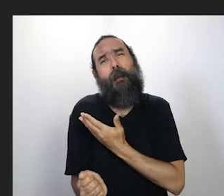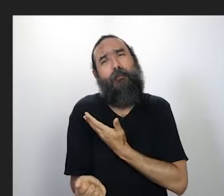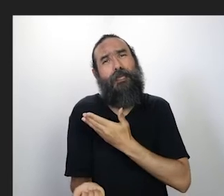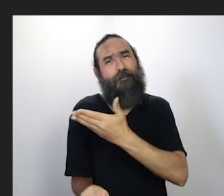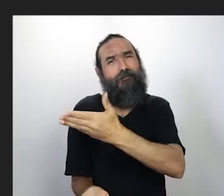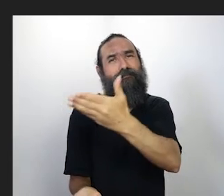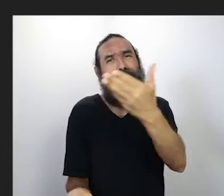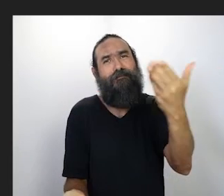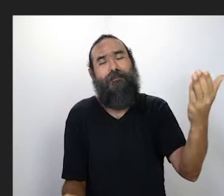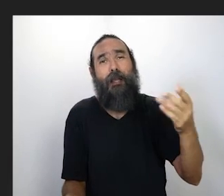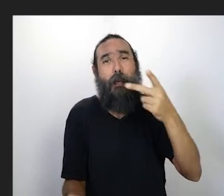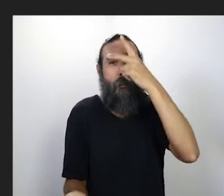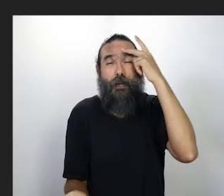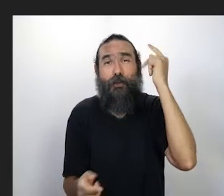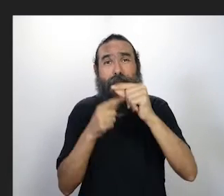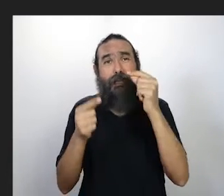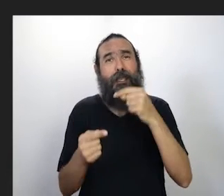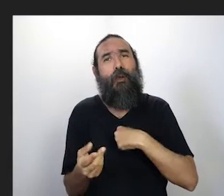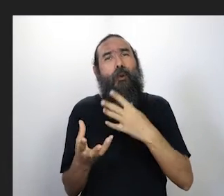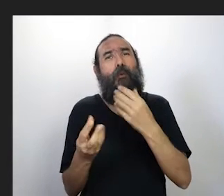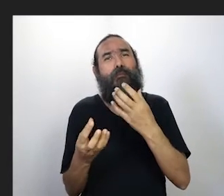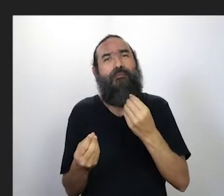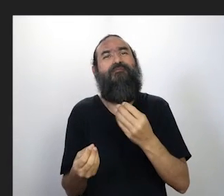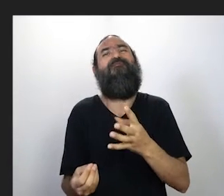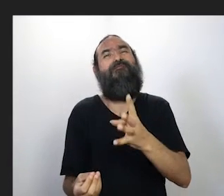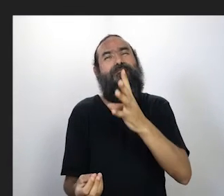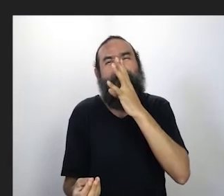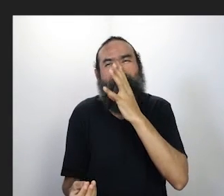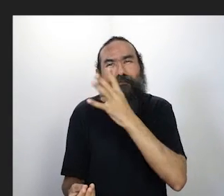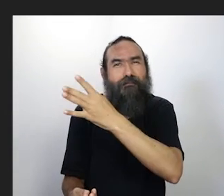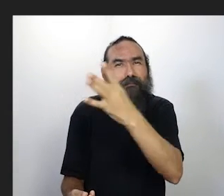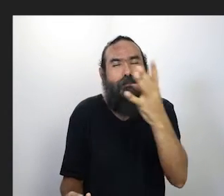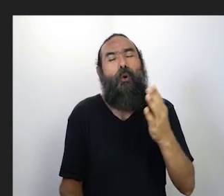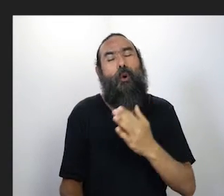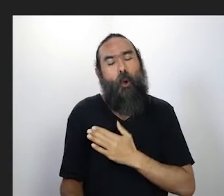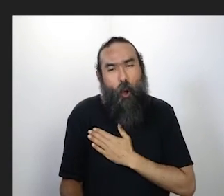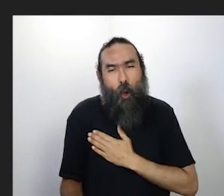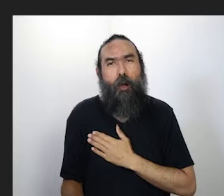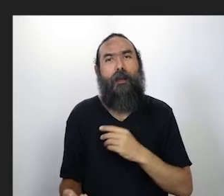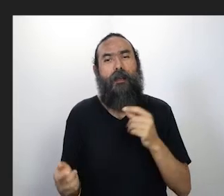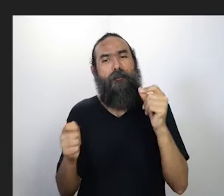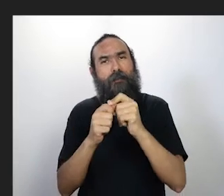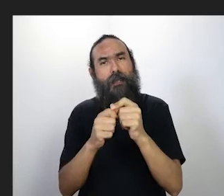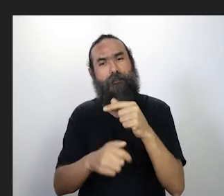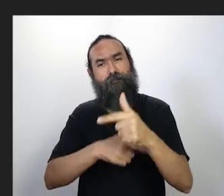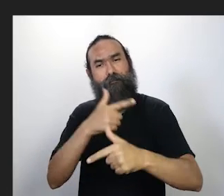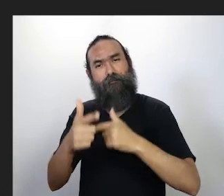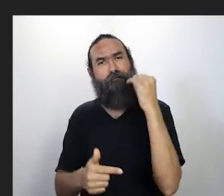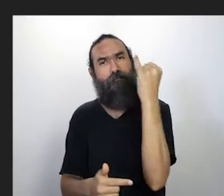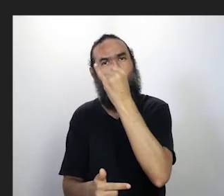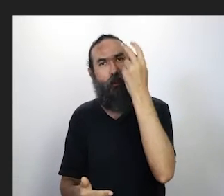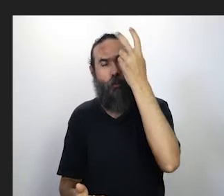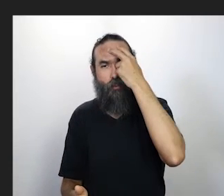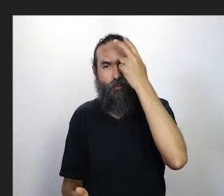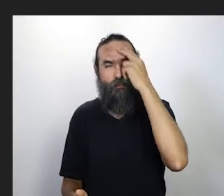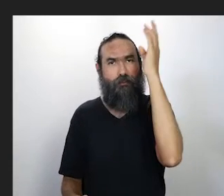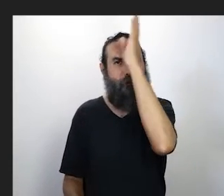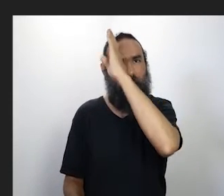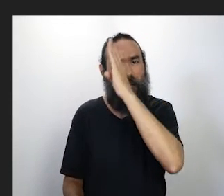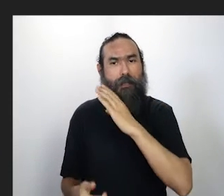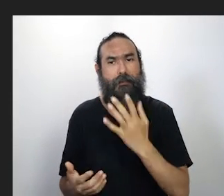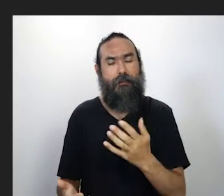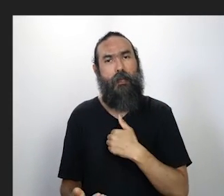amigos, pessoas que eu admiro muito, e que fazem muitas coisas pela cultura desse país.